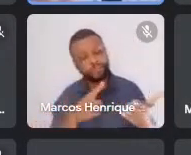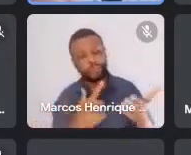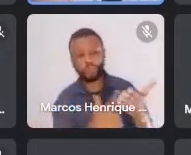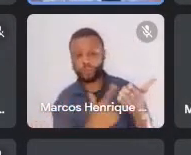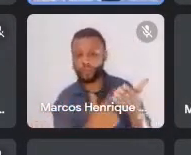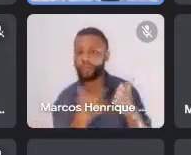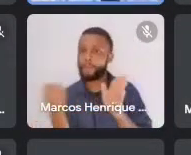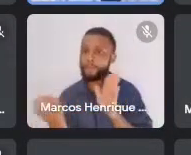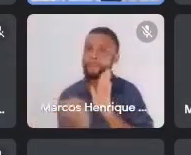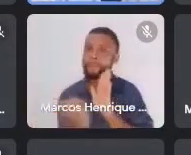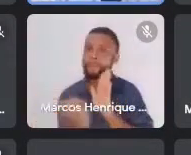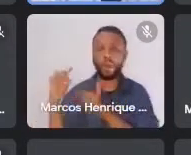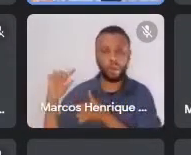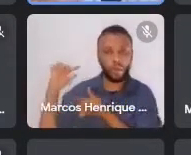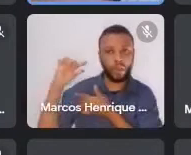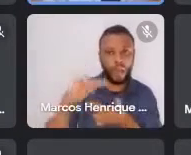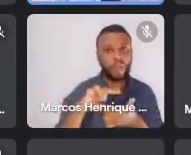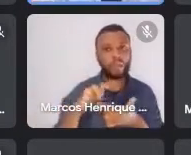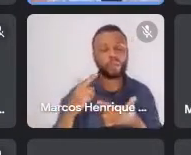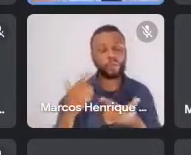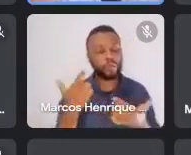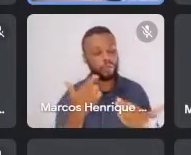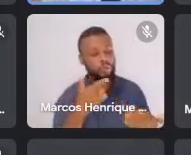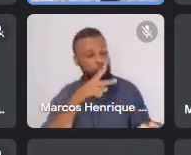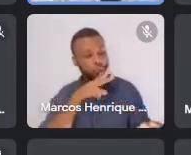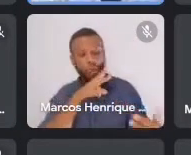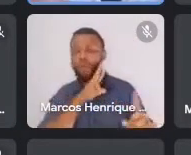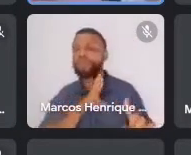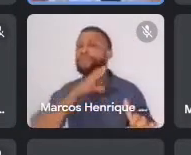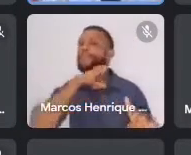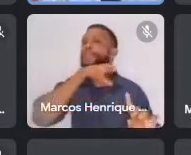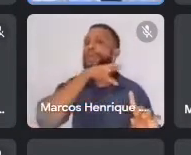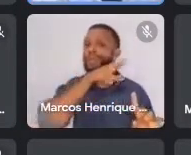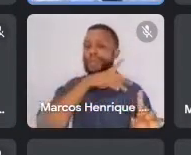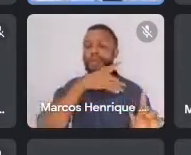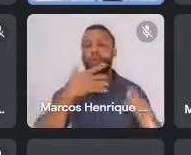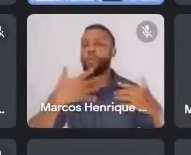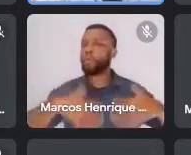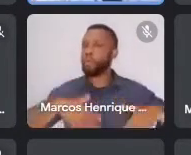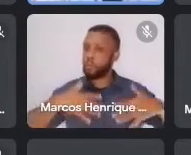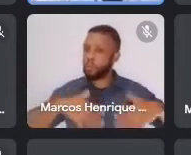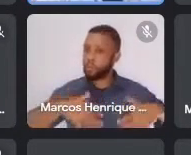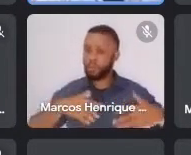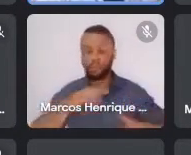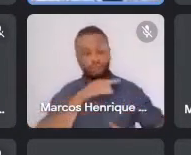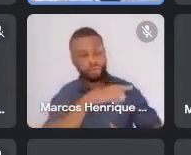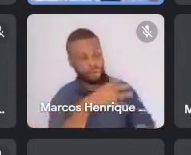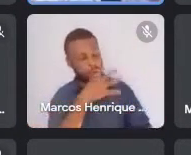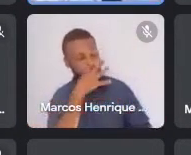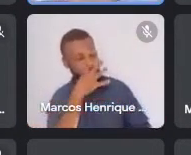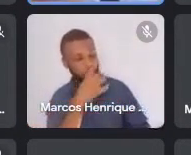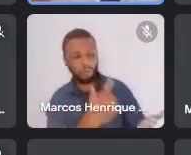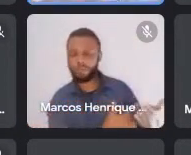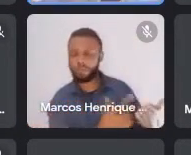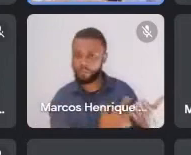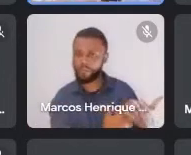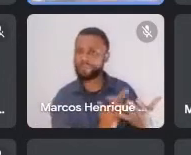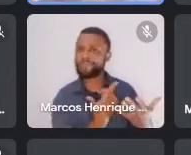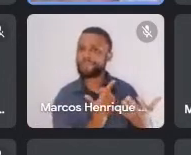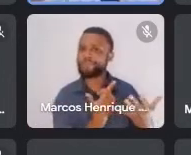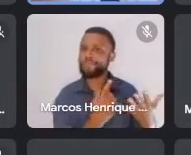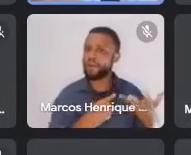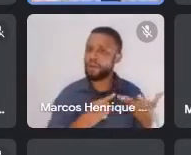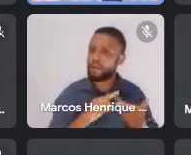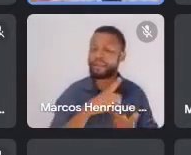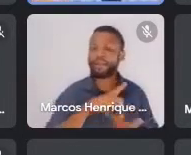falou, considerado um monumento, né? Um livro consagrado e tudo isso. Quer dizer, então, por isso, essa ideia do Enigma,